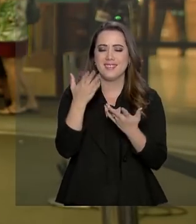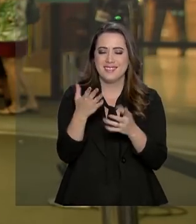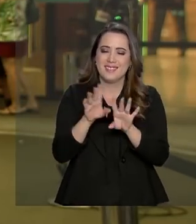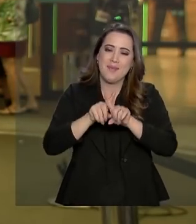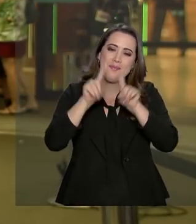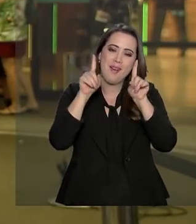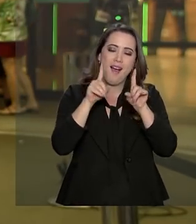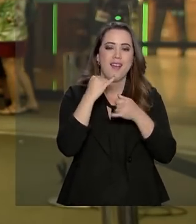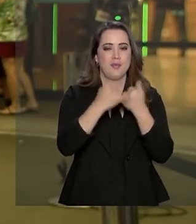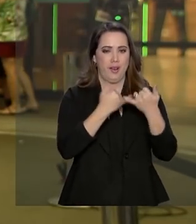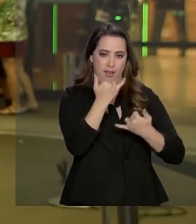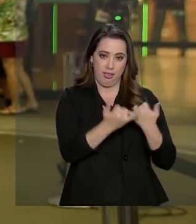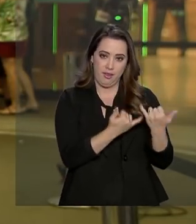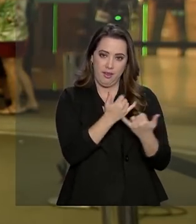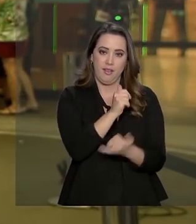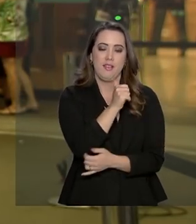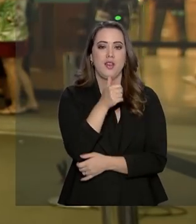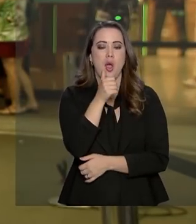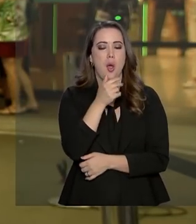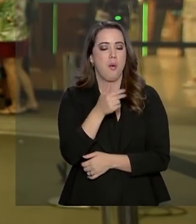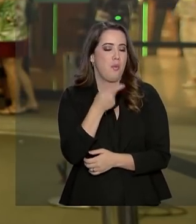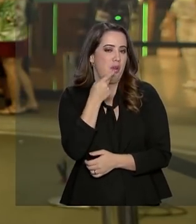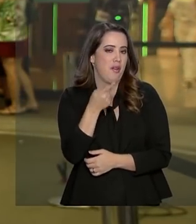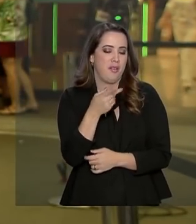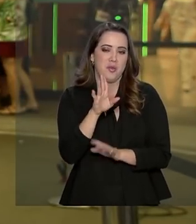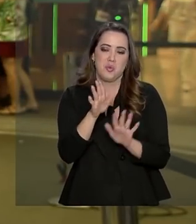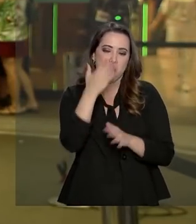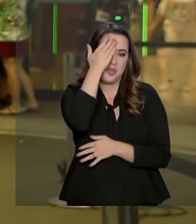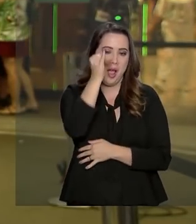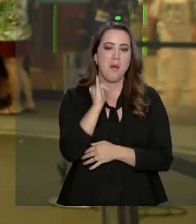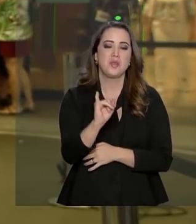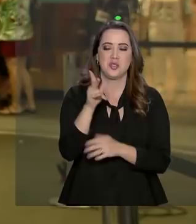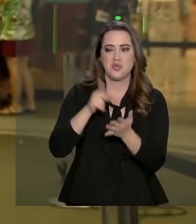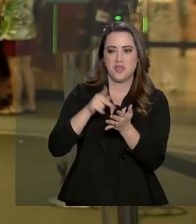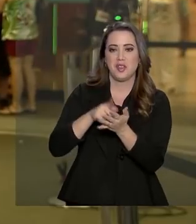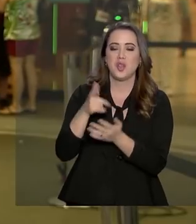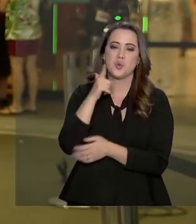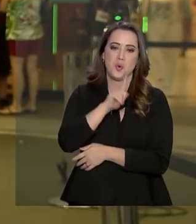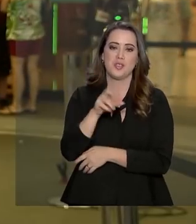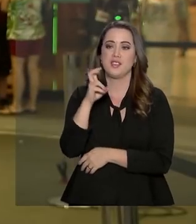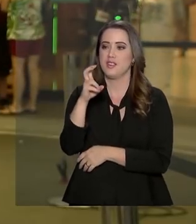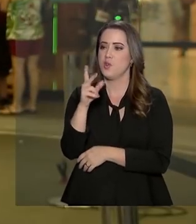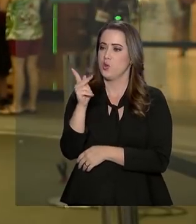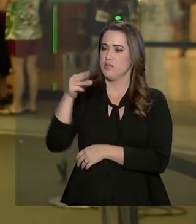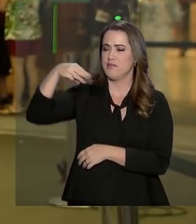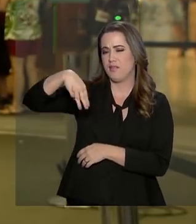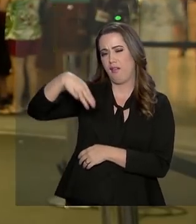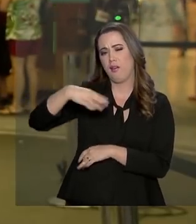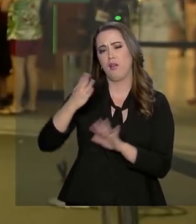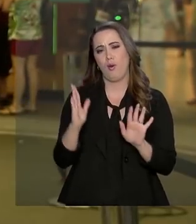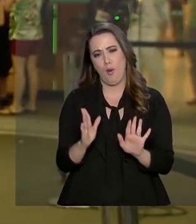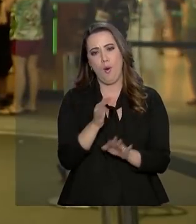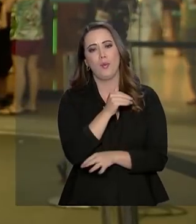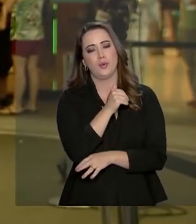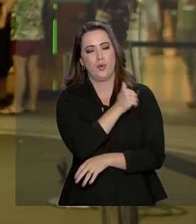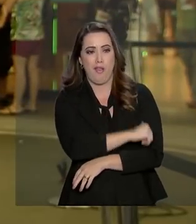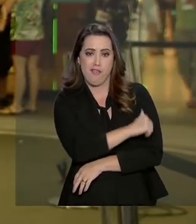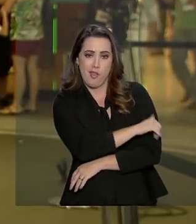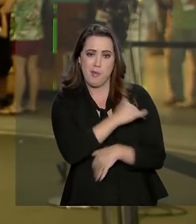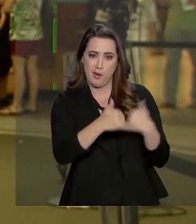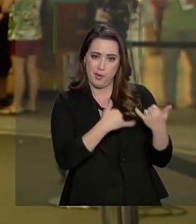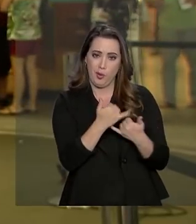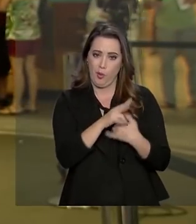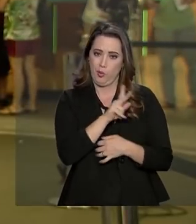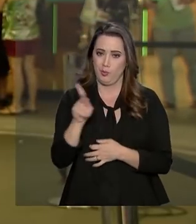presidência da República, Otávio Rego Barros, disse que não sabia dizer se o presidente de fato chegou a cumprir essa meta. O importante é que ele